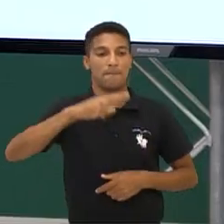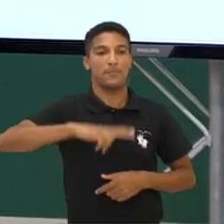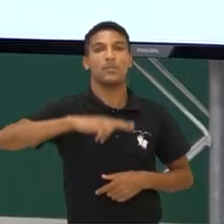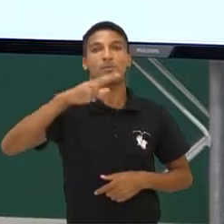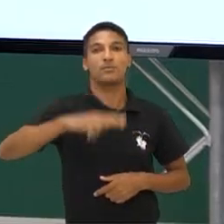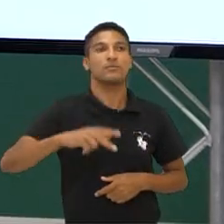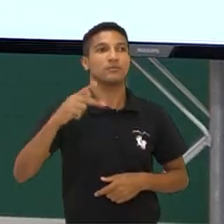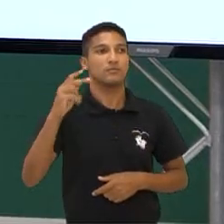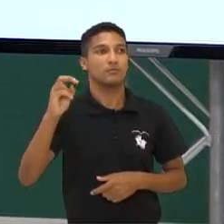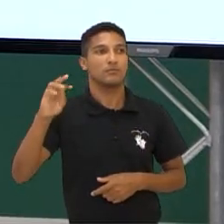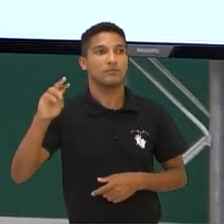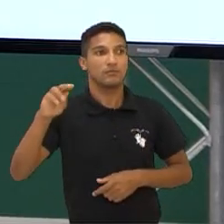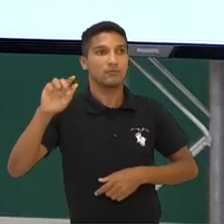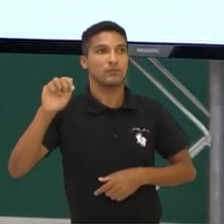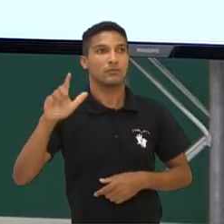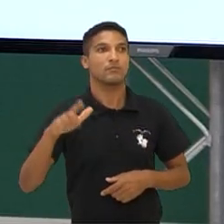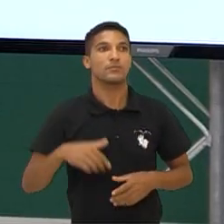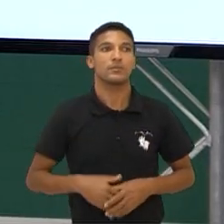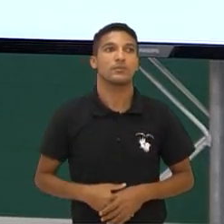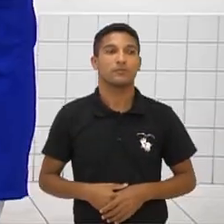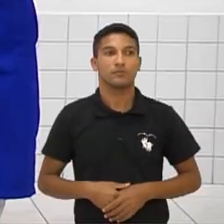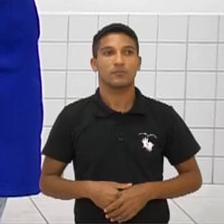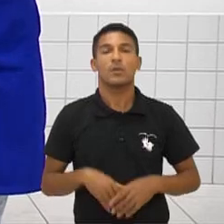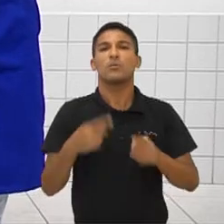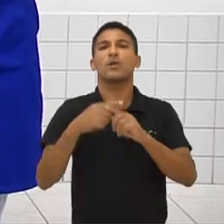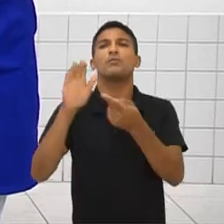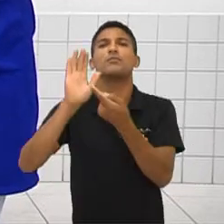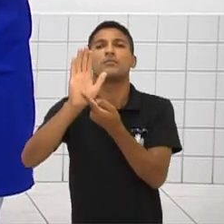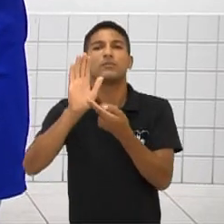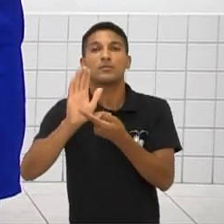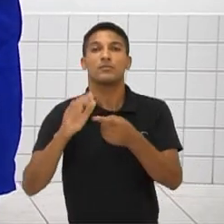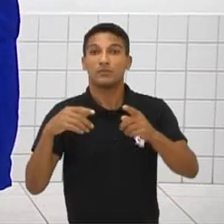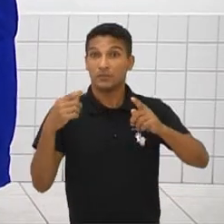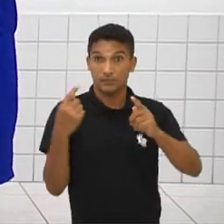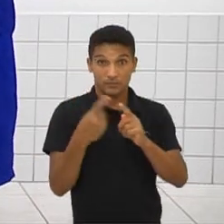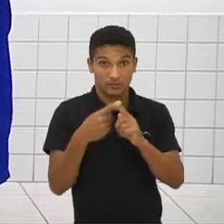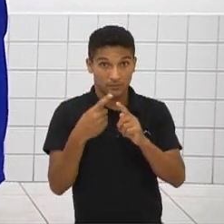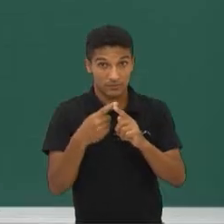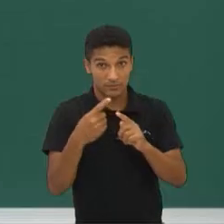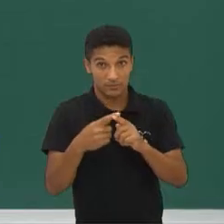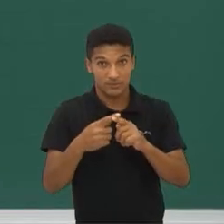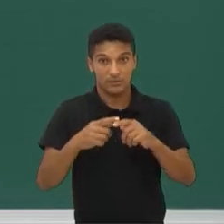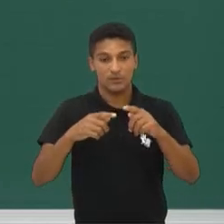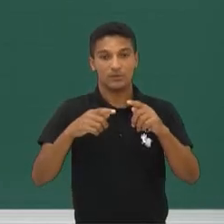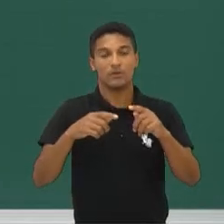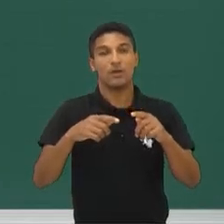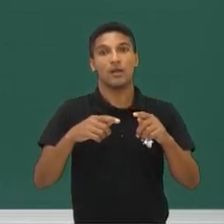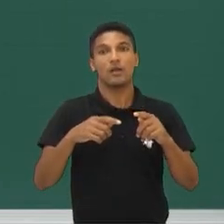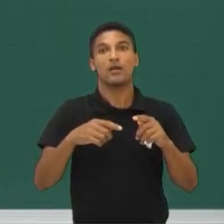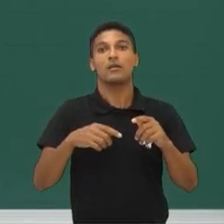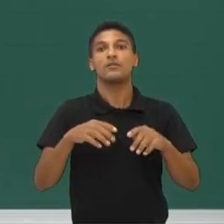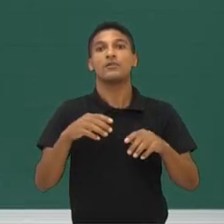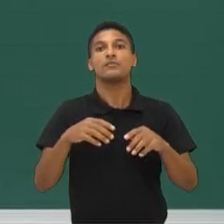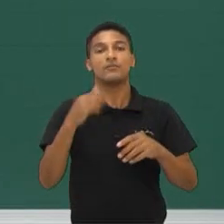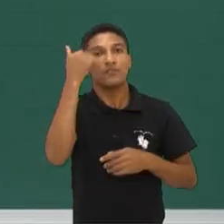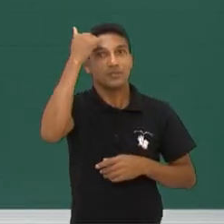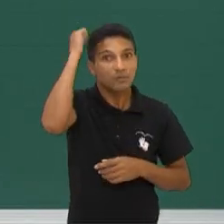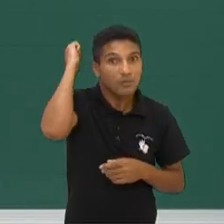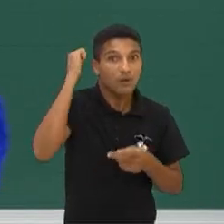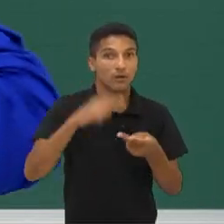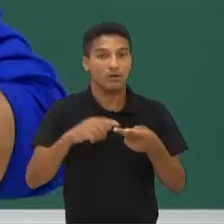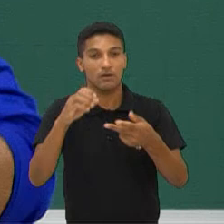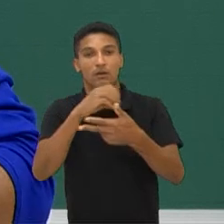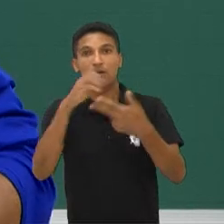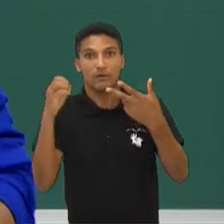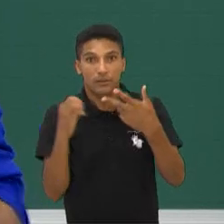Portugal. E por que a gente trouxe? Por quê? Porque muito do nosso material, que às vezes a gente acha que os vestibulares, que o Enem, né,